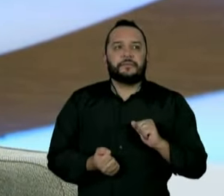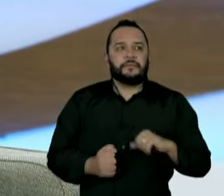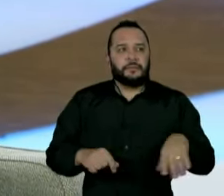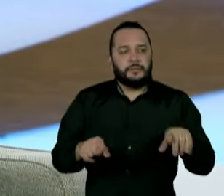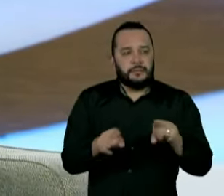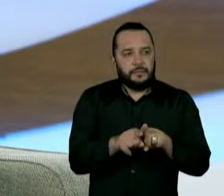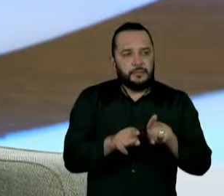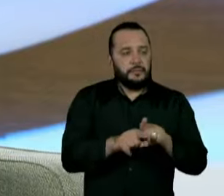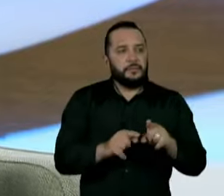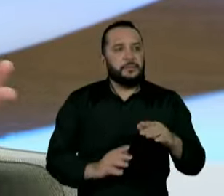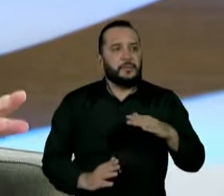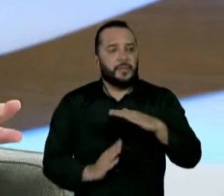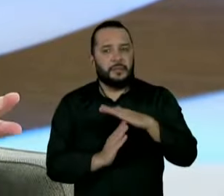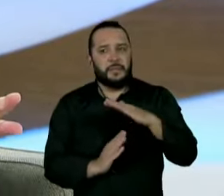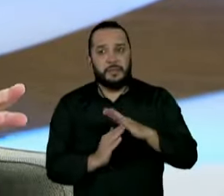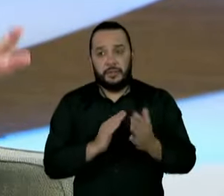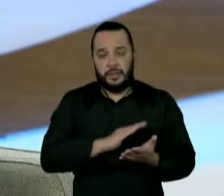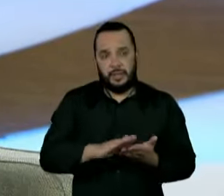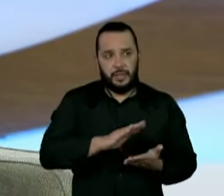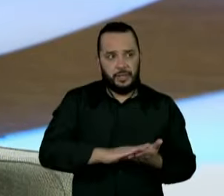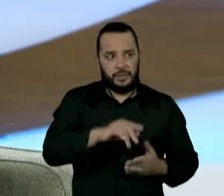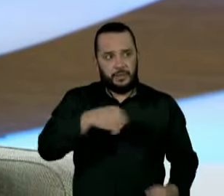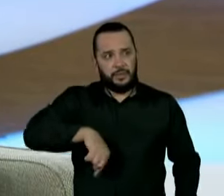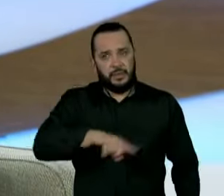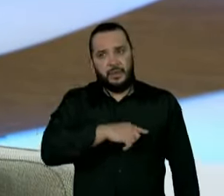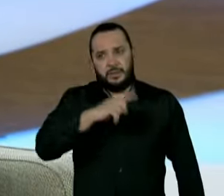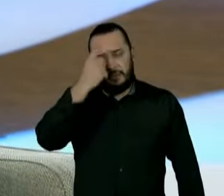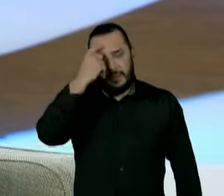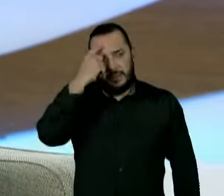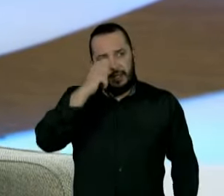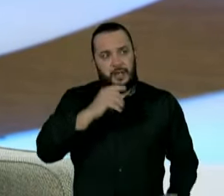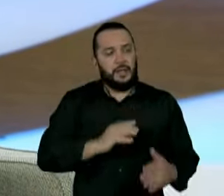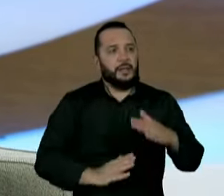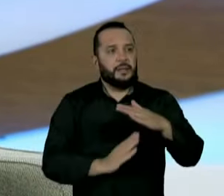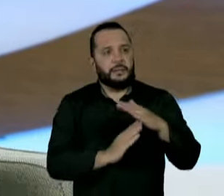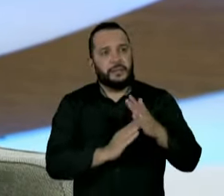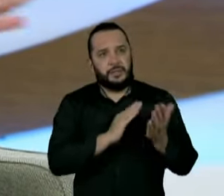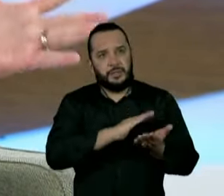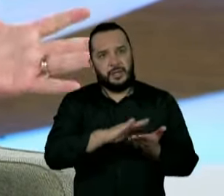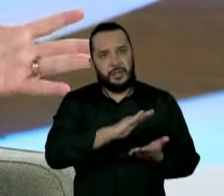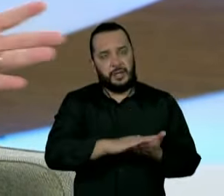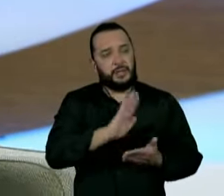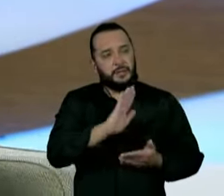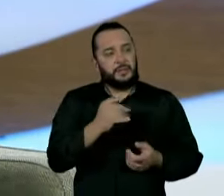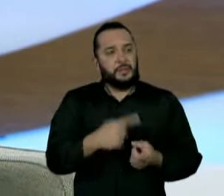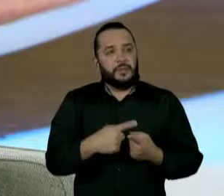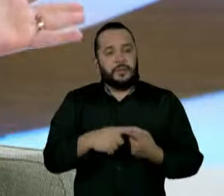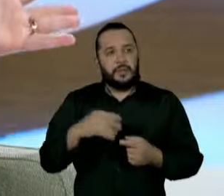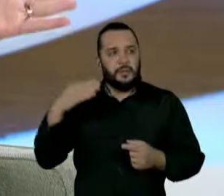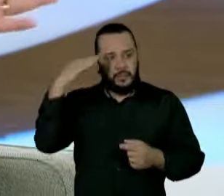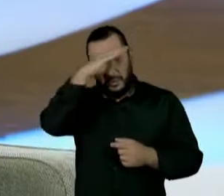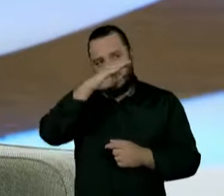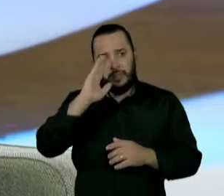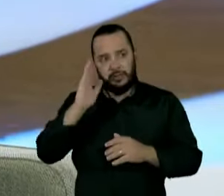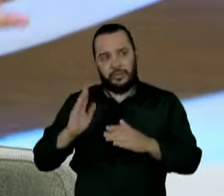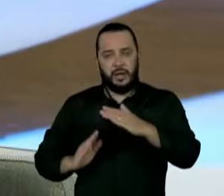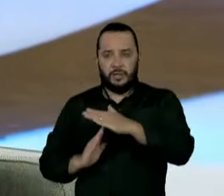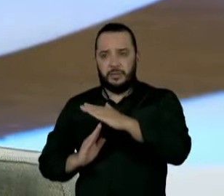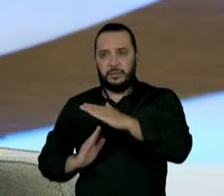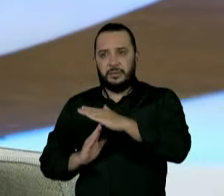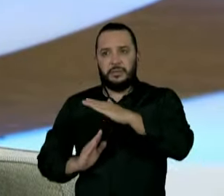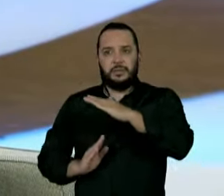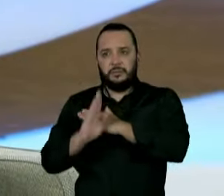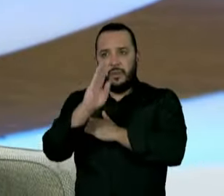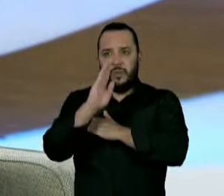à questão do teto de gastos, não dá para se pensar num teto de gastos, aliás, o Bolsonaro já quebrou todos os tetos de gastos possíveis, com as